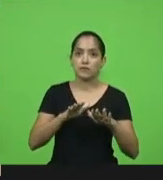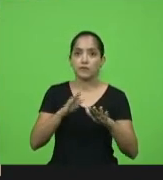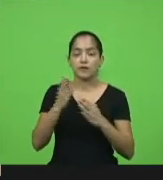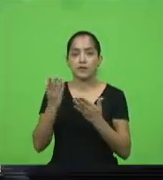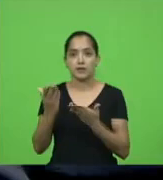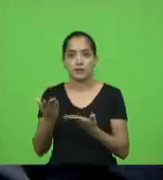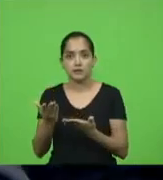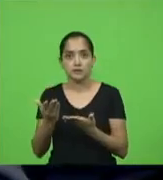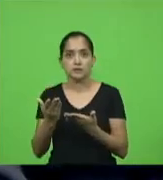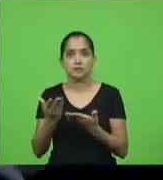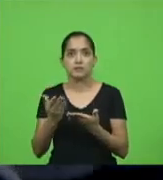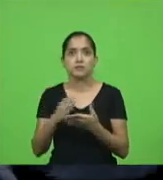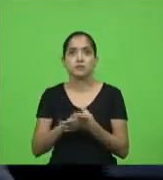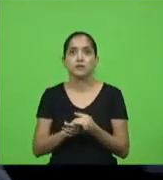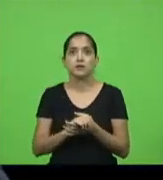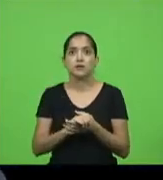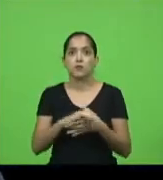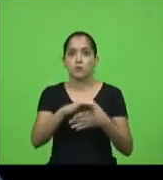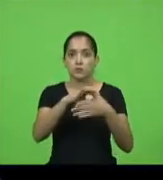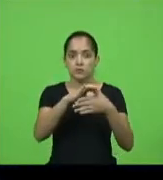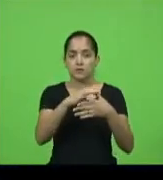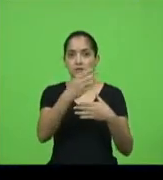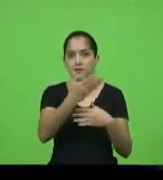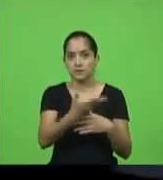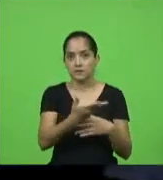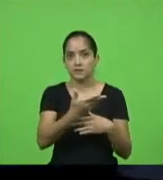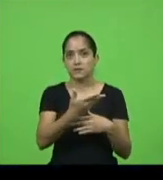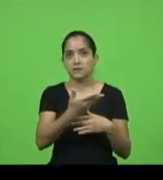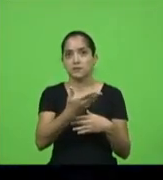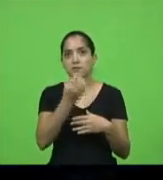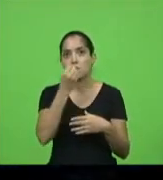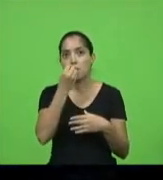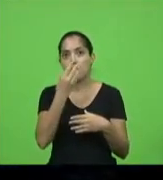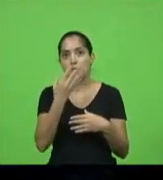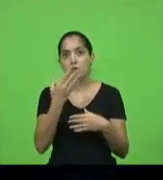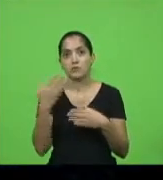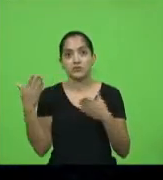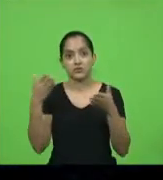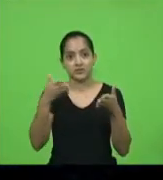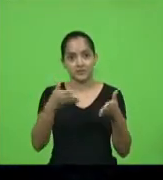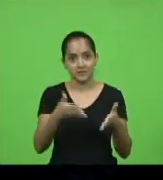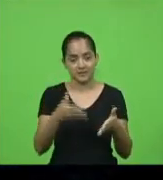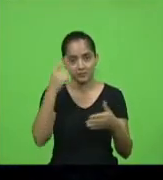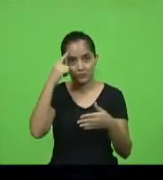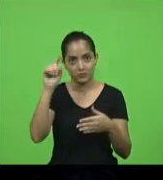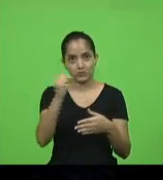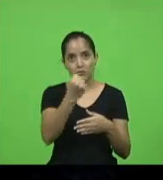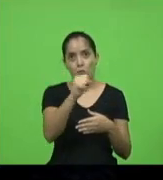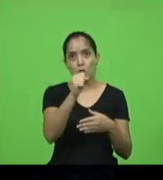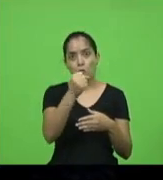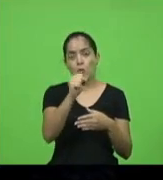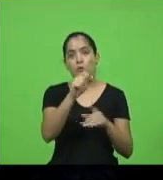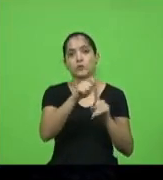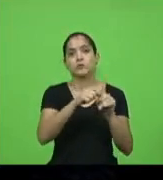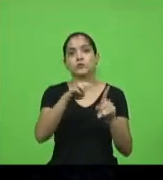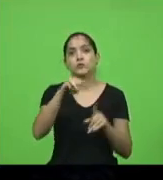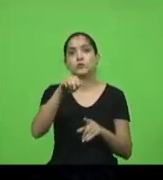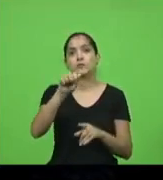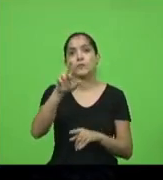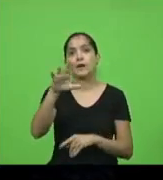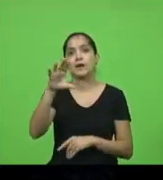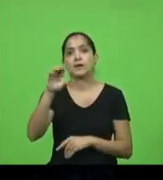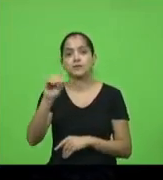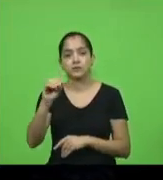líder deputado Ismael foi uma boa semana para chegar aqui já que no dia 8 se comemora o dia internacional das mulheres